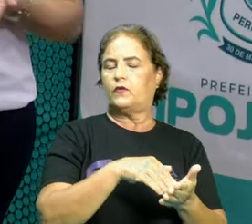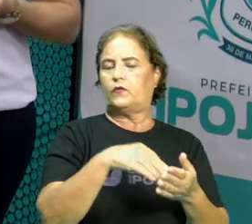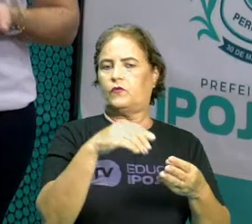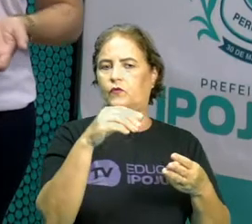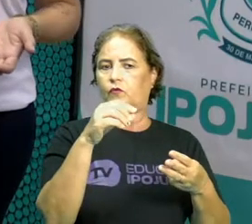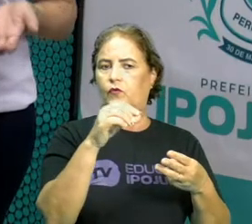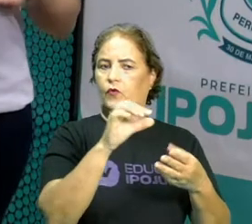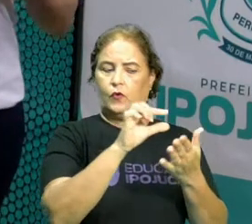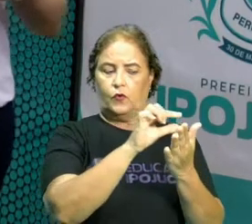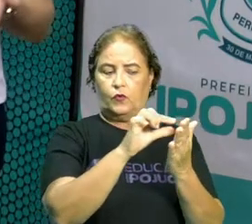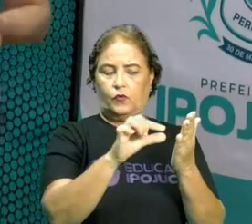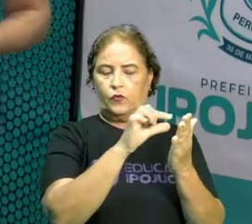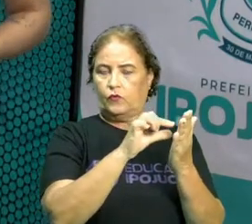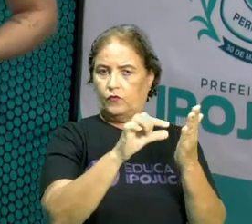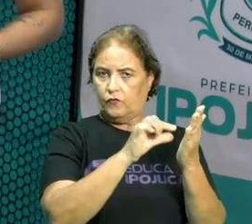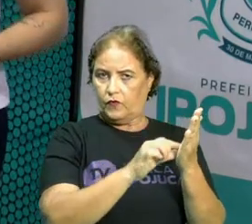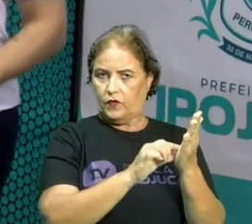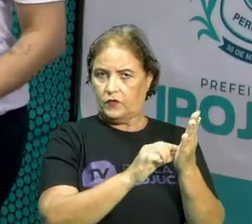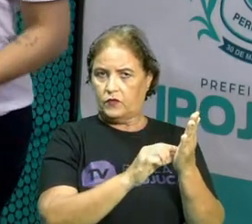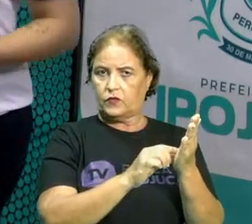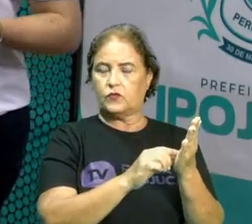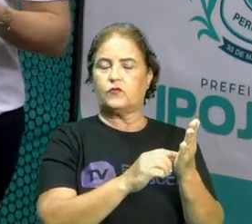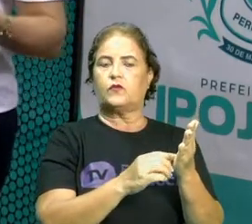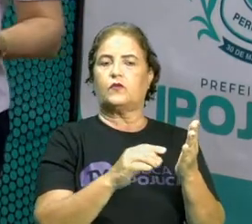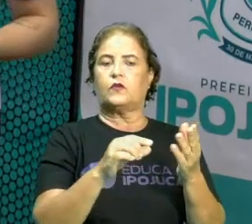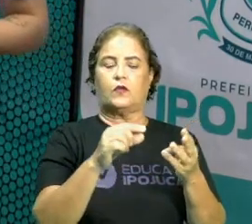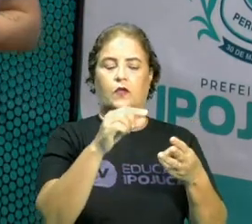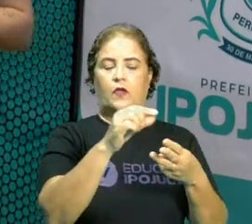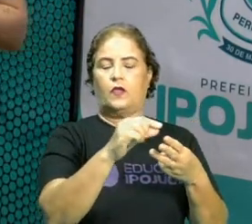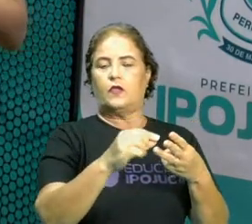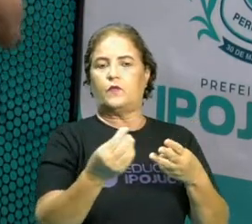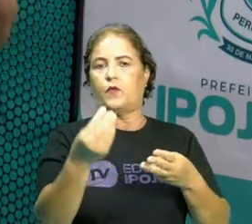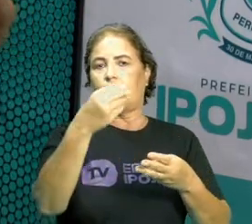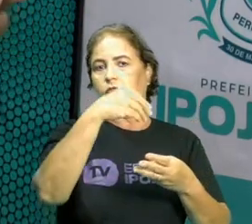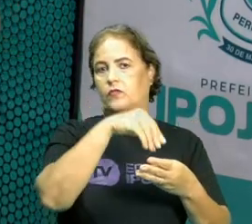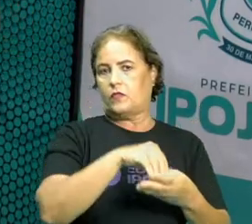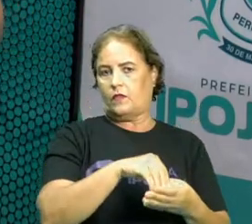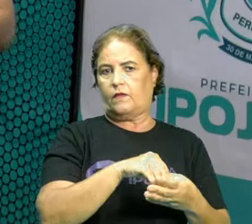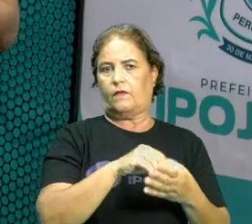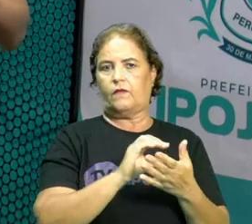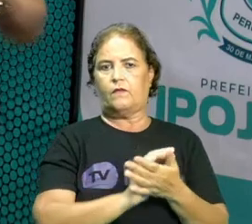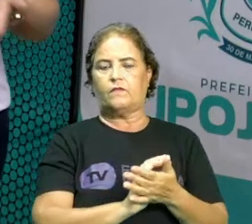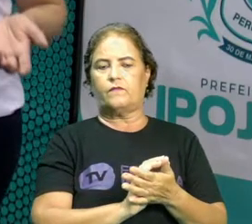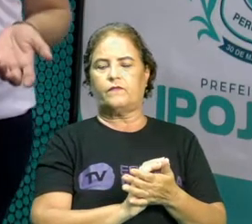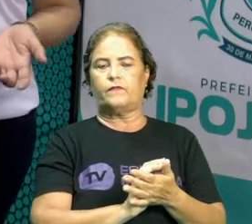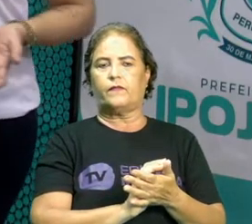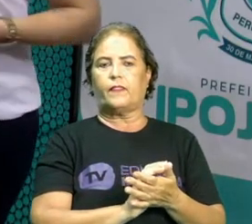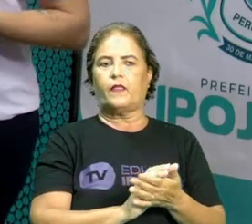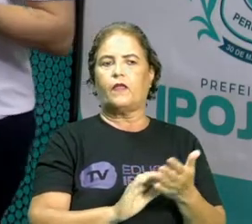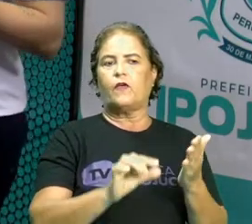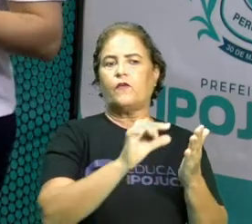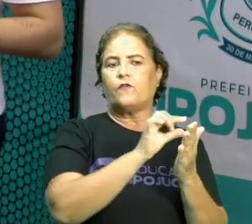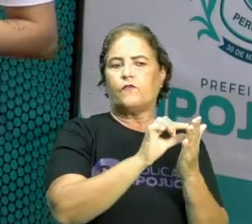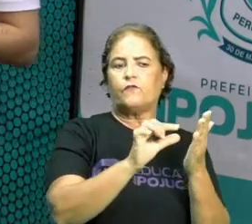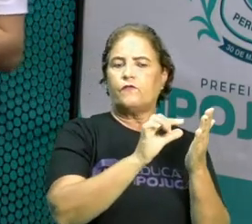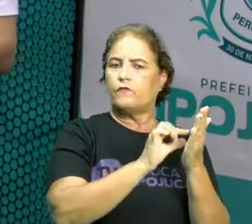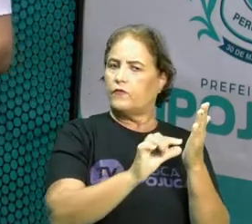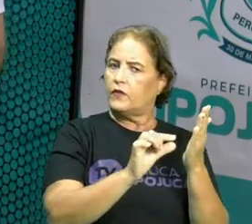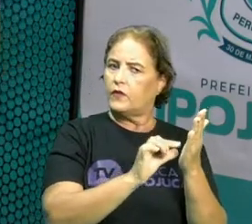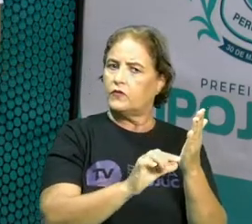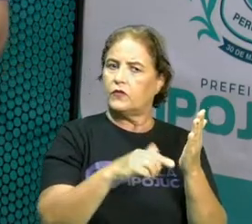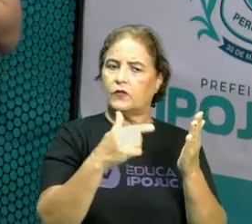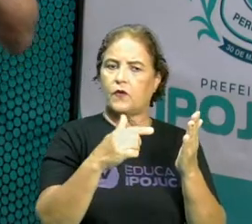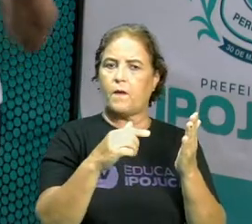chamamos de rimas internas. Versos brancos são aqueles versos que não apresentam nenhuma